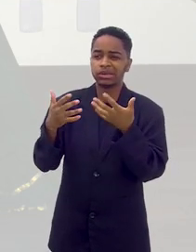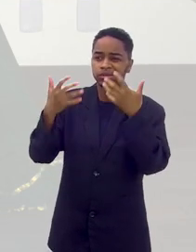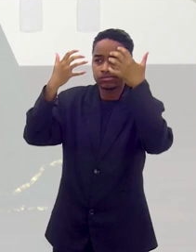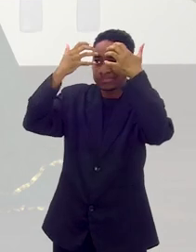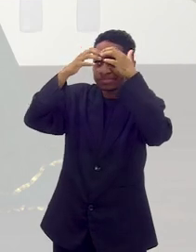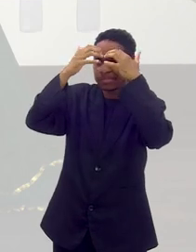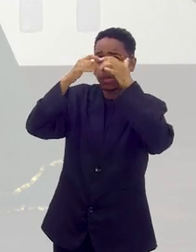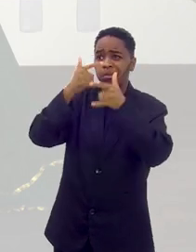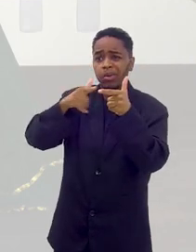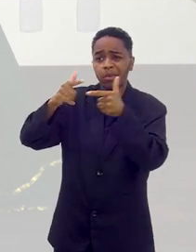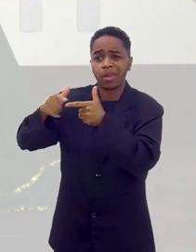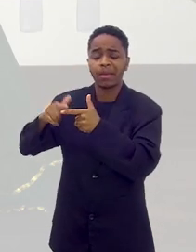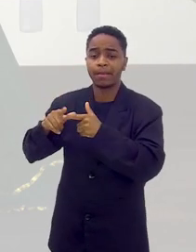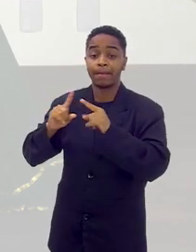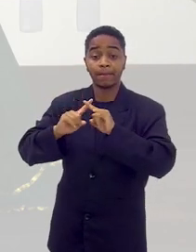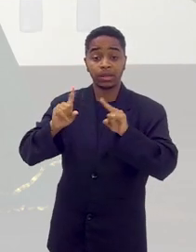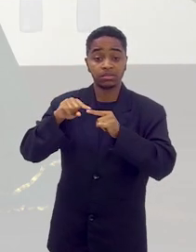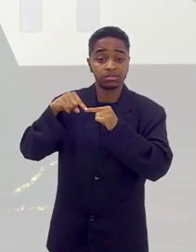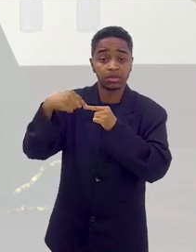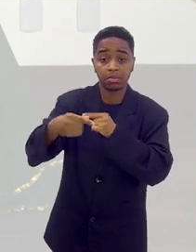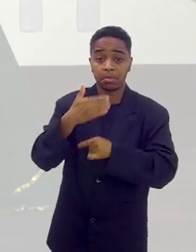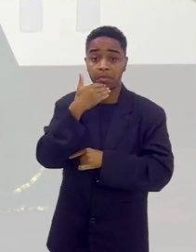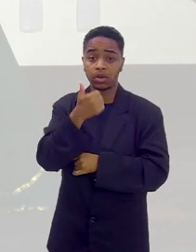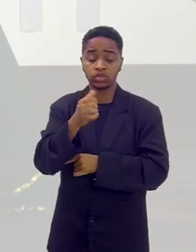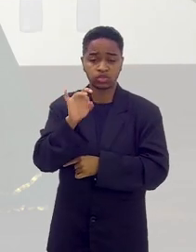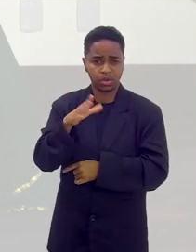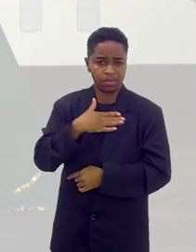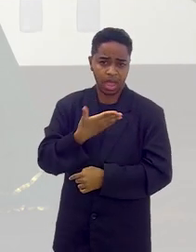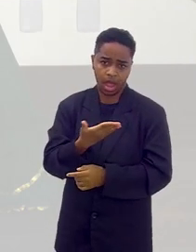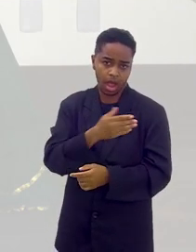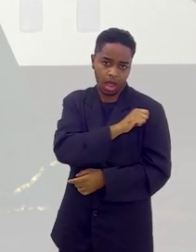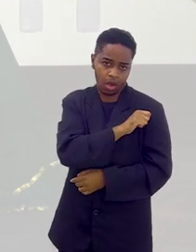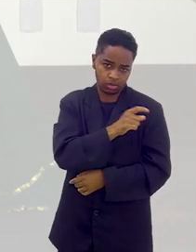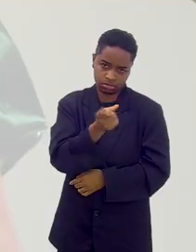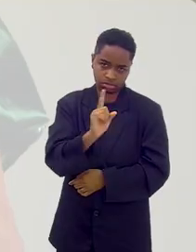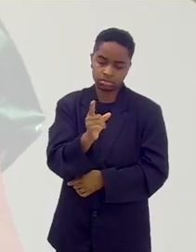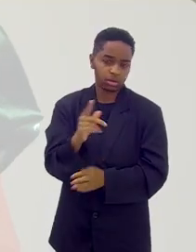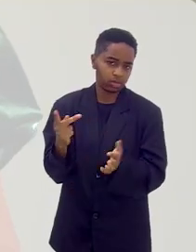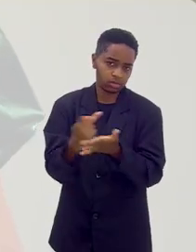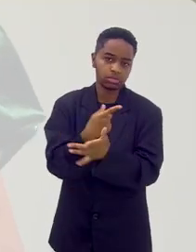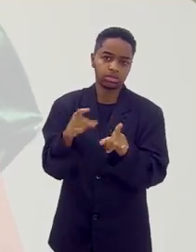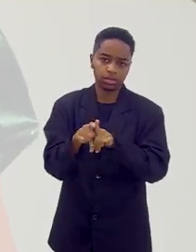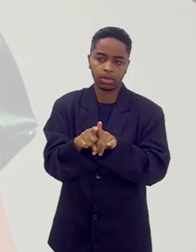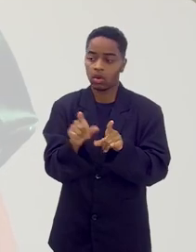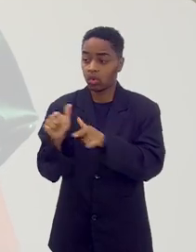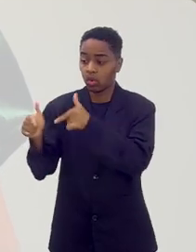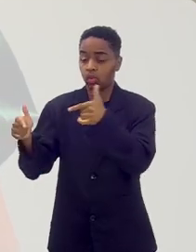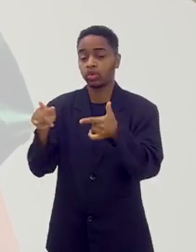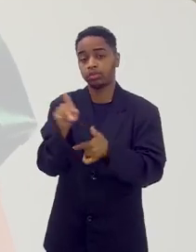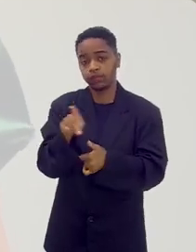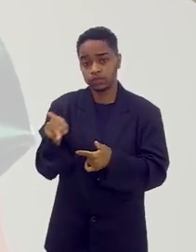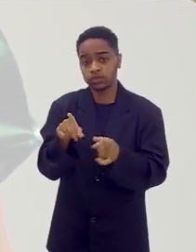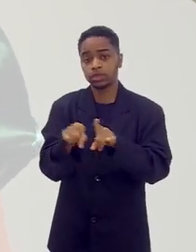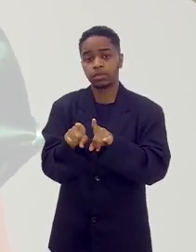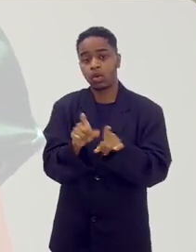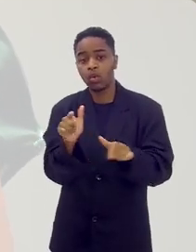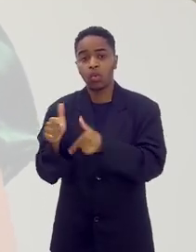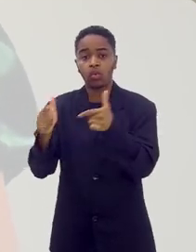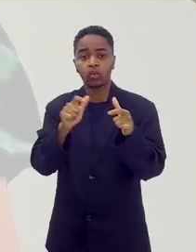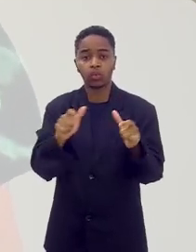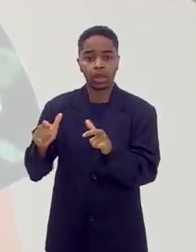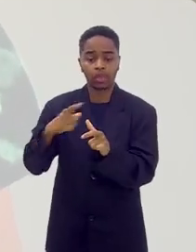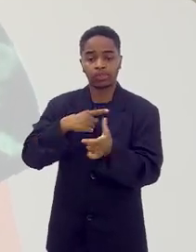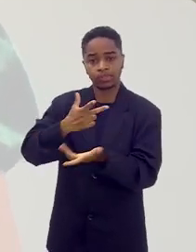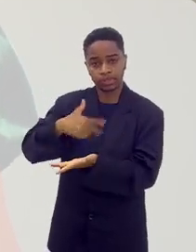quente. Nossa, melhorei. Mas isso aí, gente, não é só minha aula. Eu acho que também acontece com as outras professoras e em outros